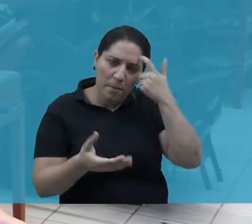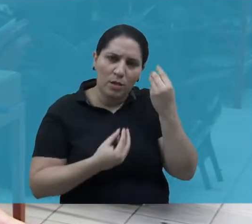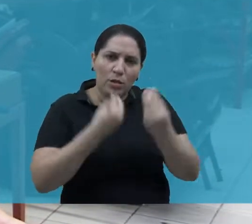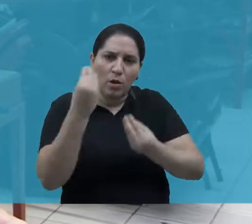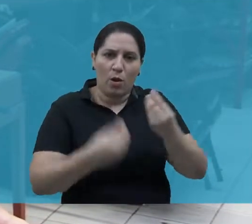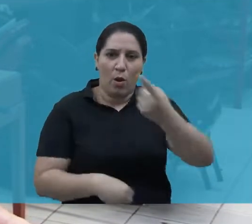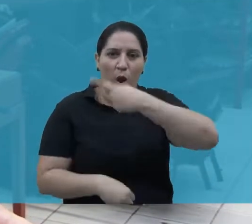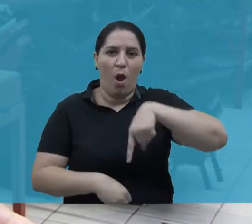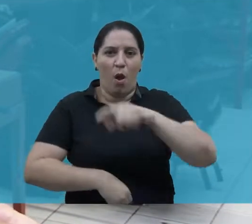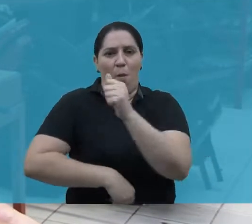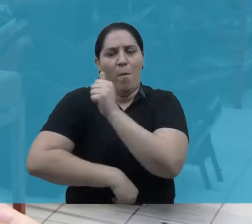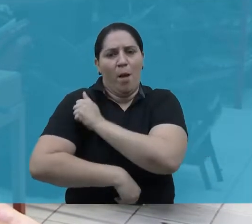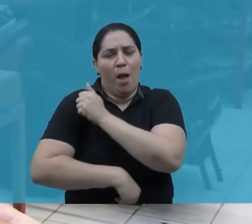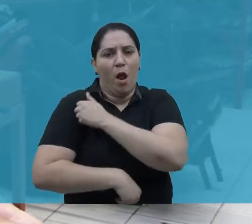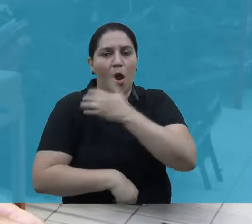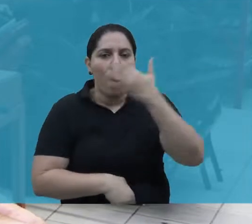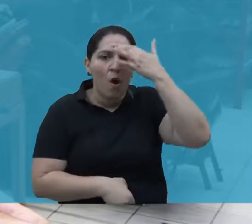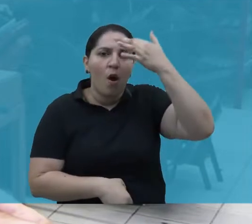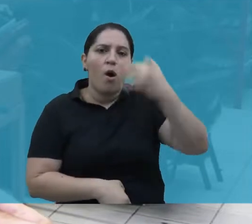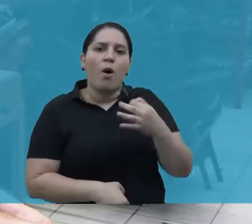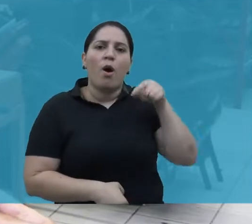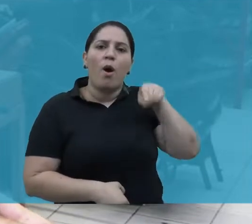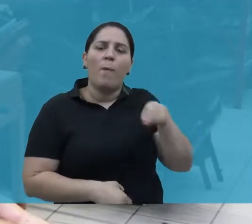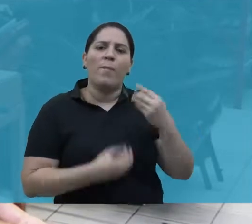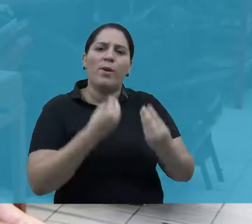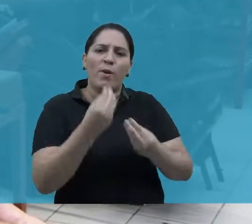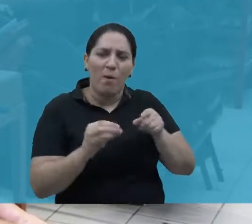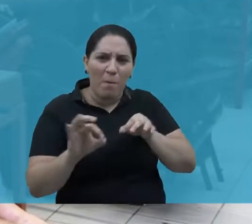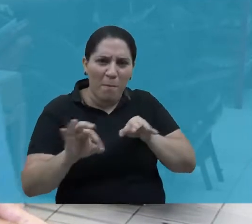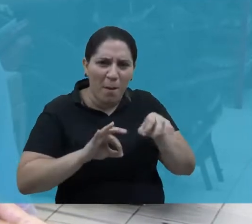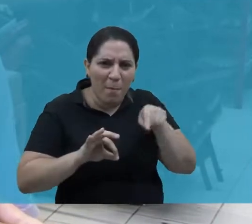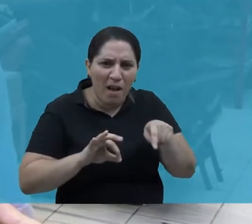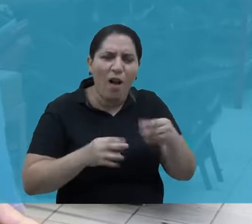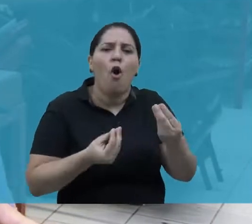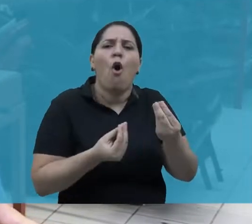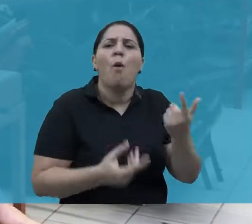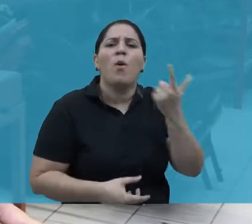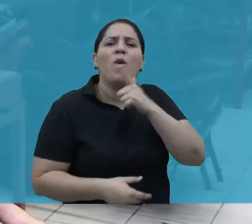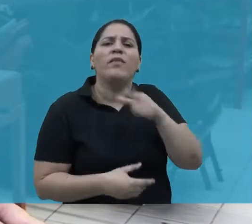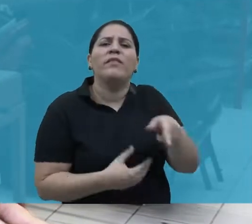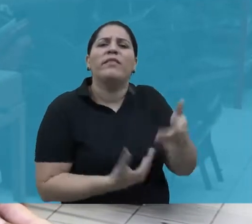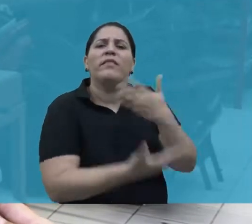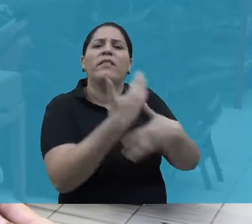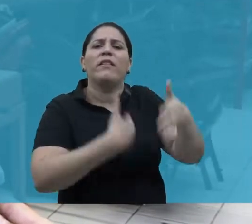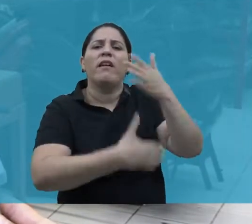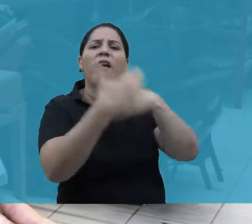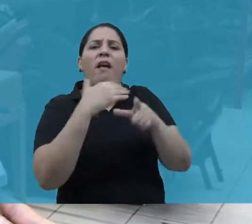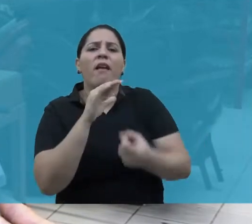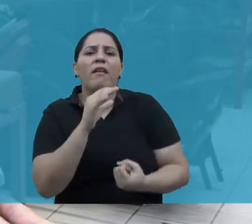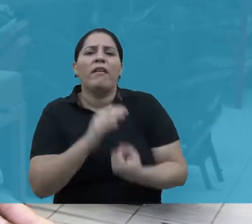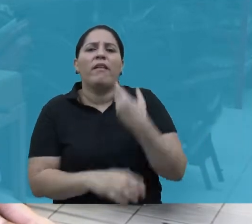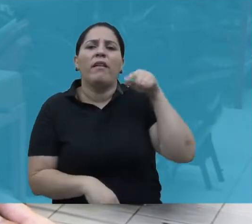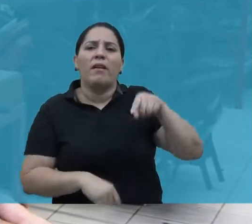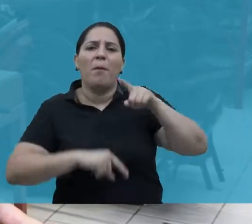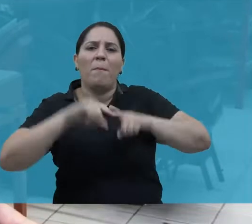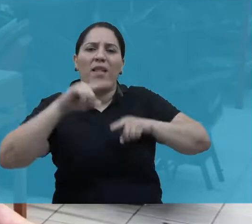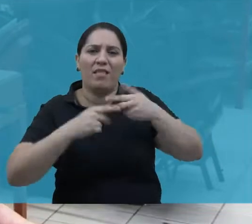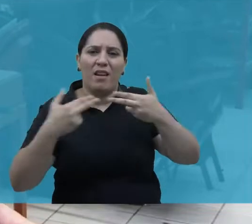estuda isso, a gente consegue fazer com que os nossos alunos compreendam exatamente de onde veio